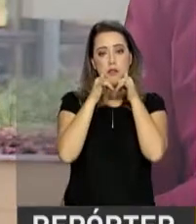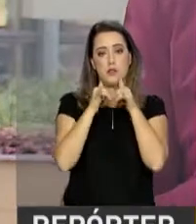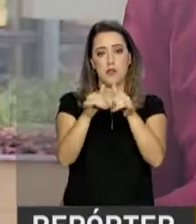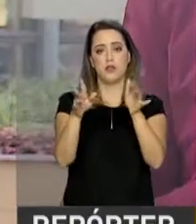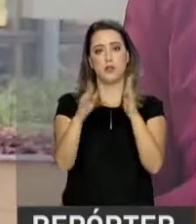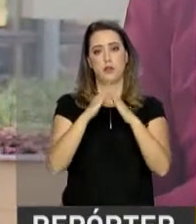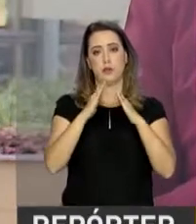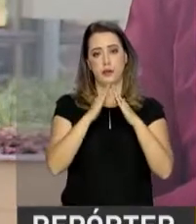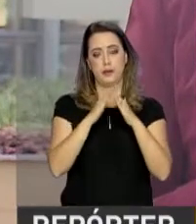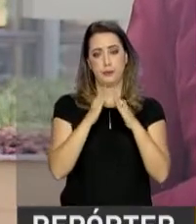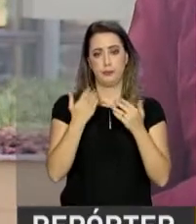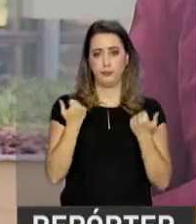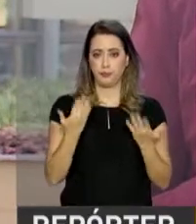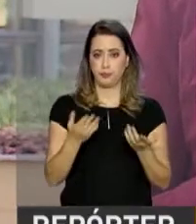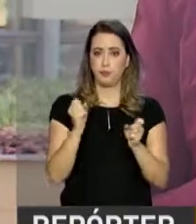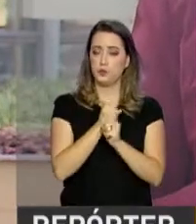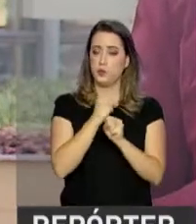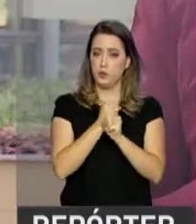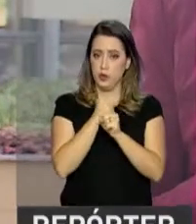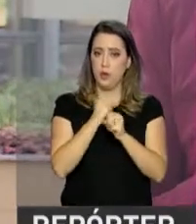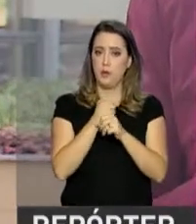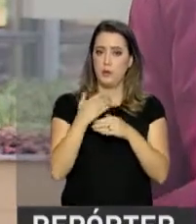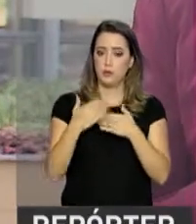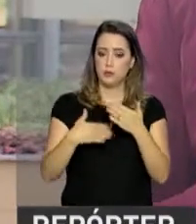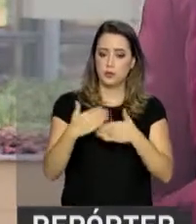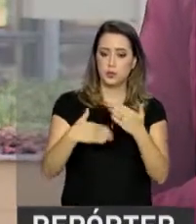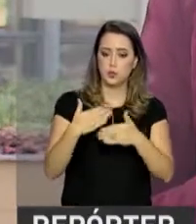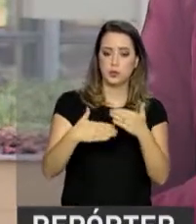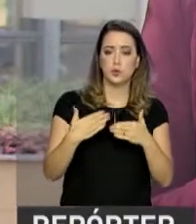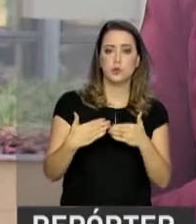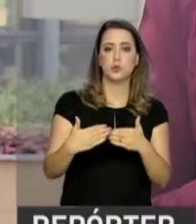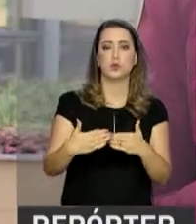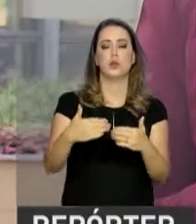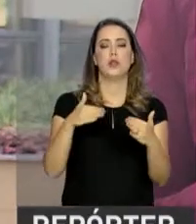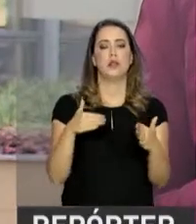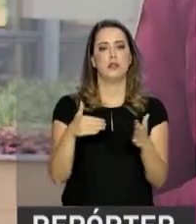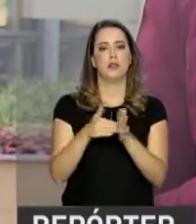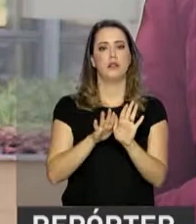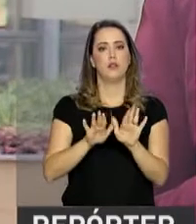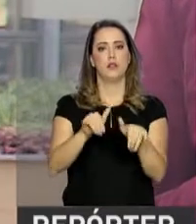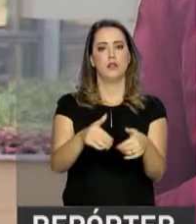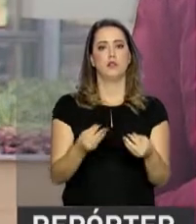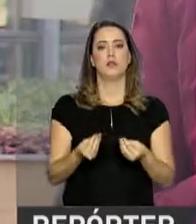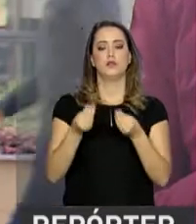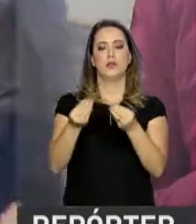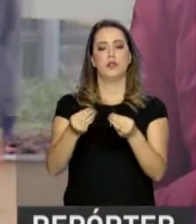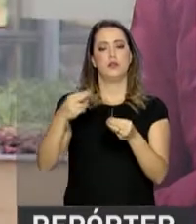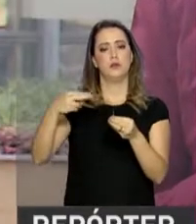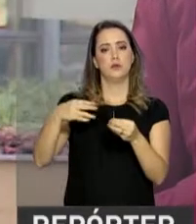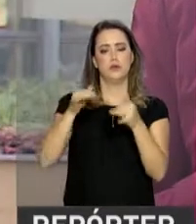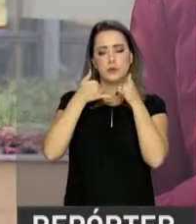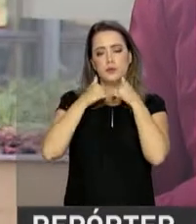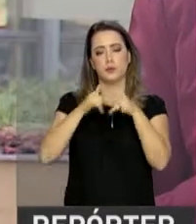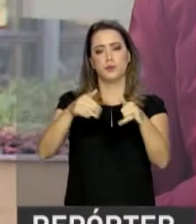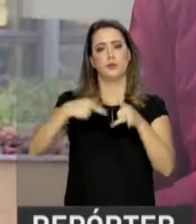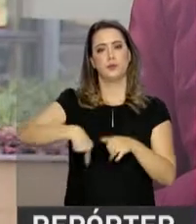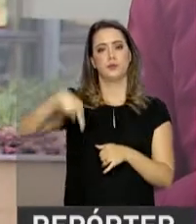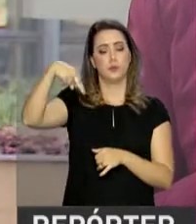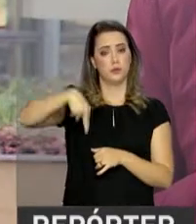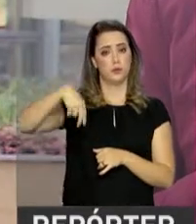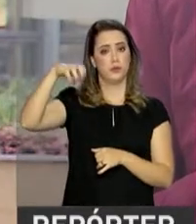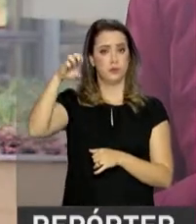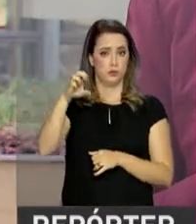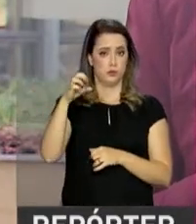permitir que obras que estão em andamento sejam concluídas. A prioridade é levar energia elétrica às regiões norte e nordeste do país,